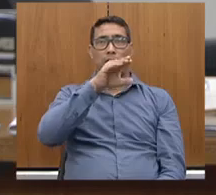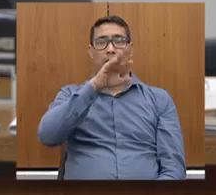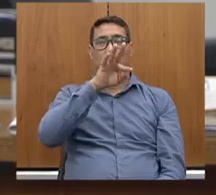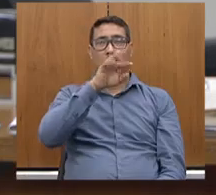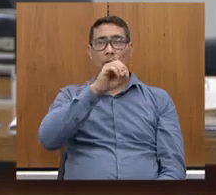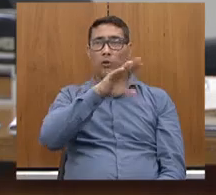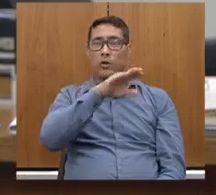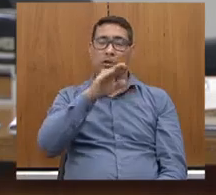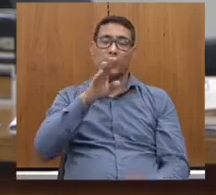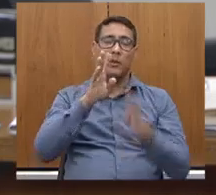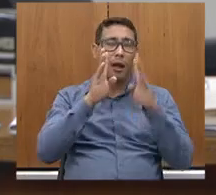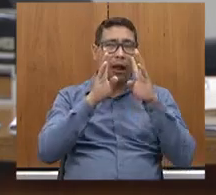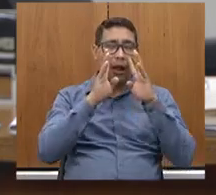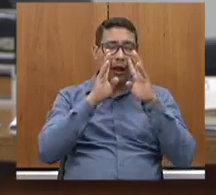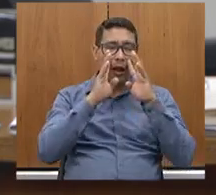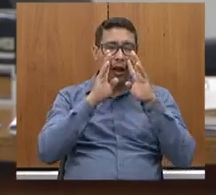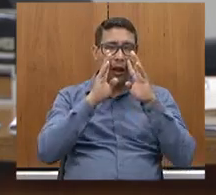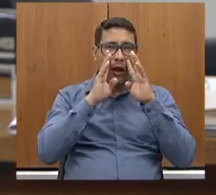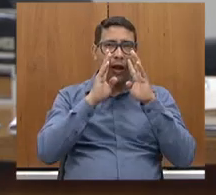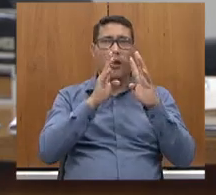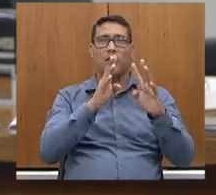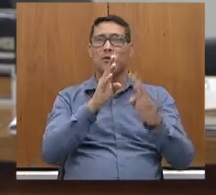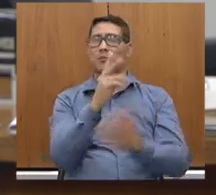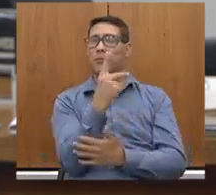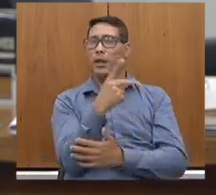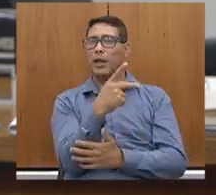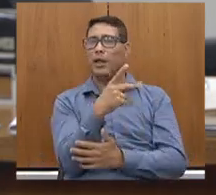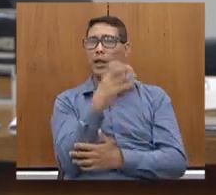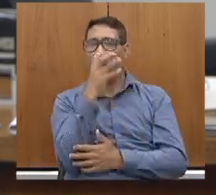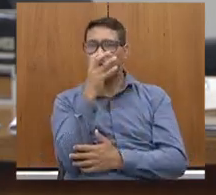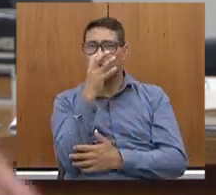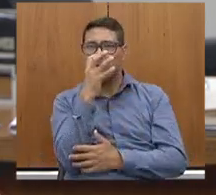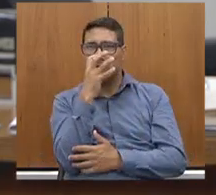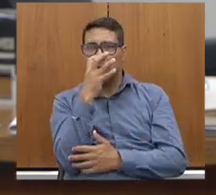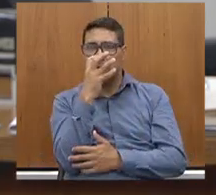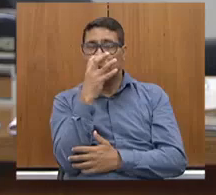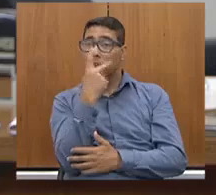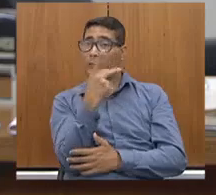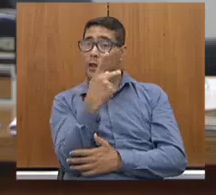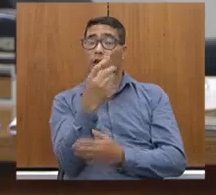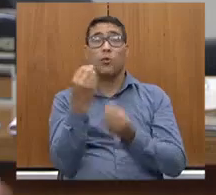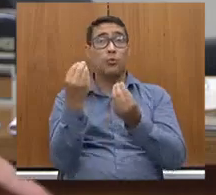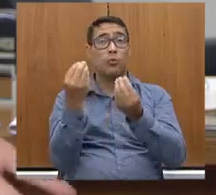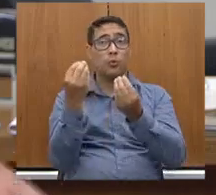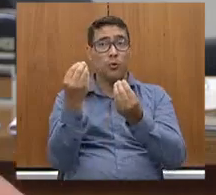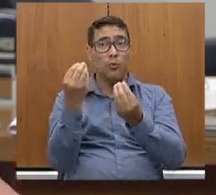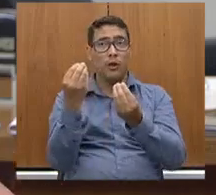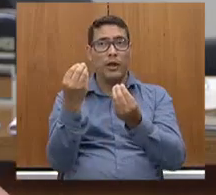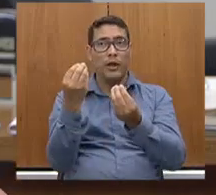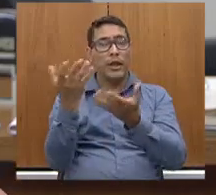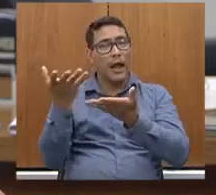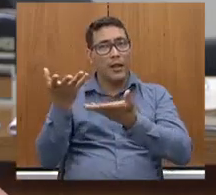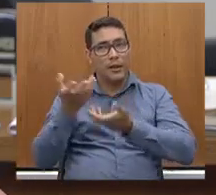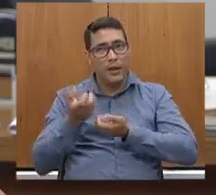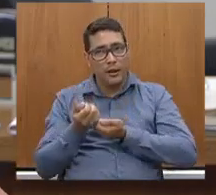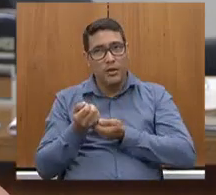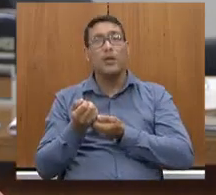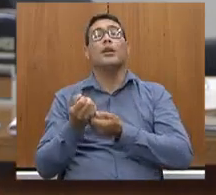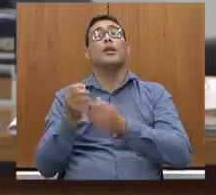secretário? Pela forma como ele atende e pela forma como resolve, João, porque ser só atendido